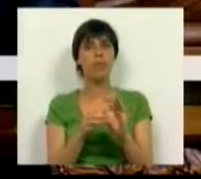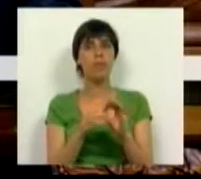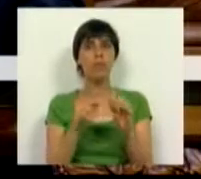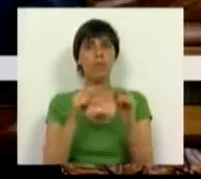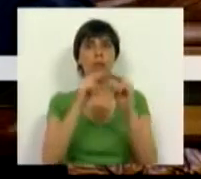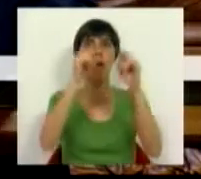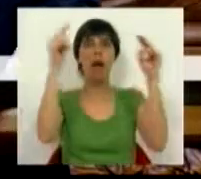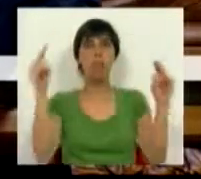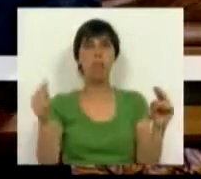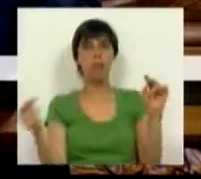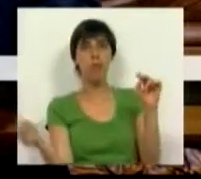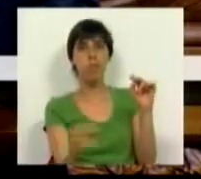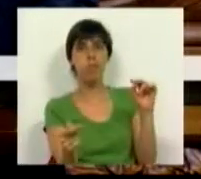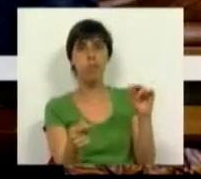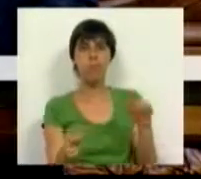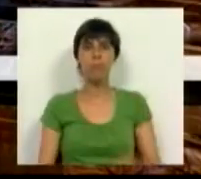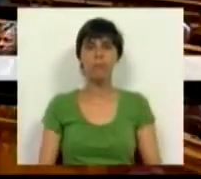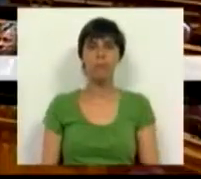das pontes.